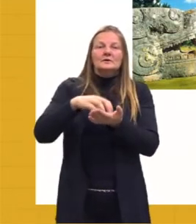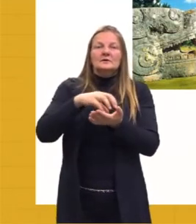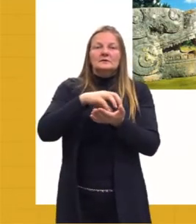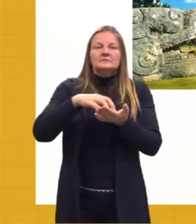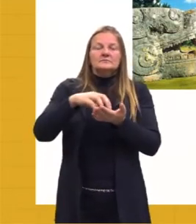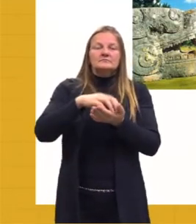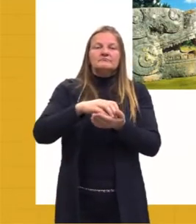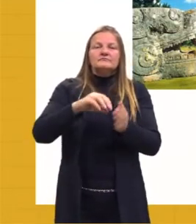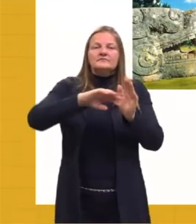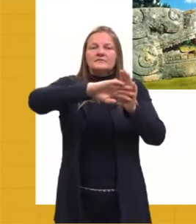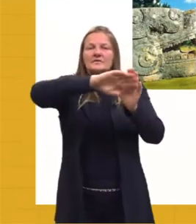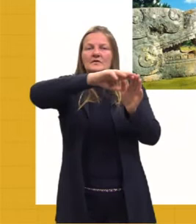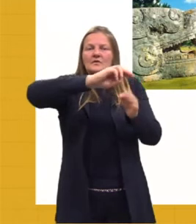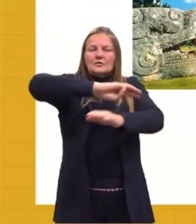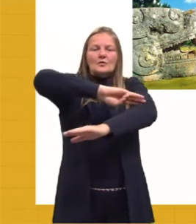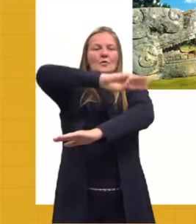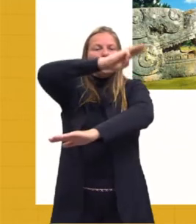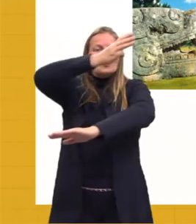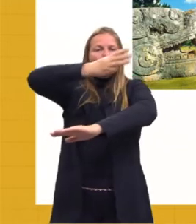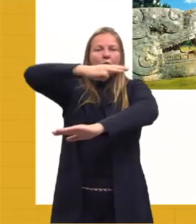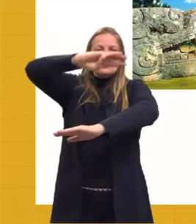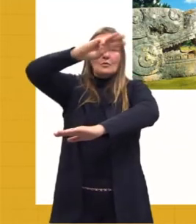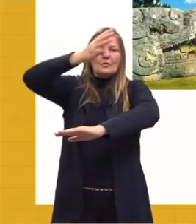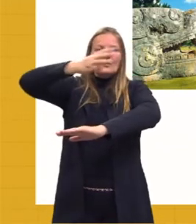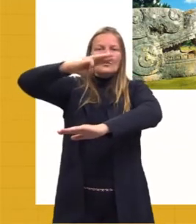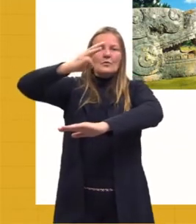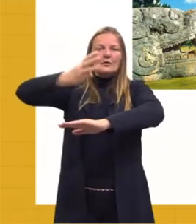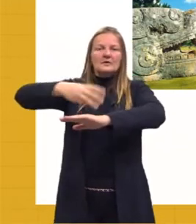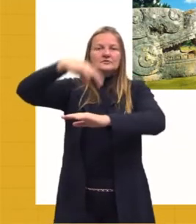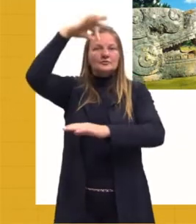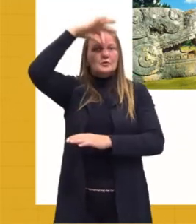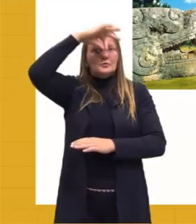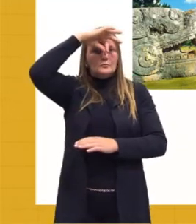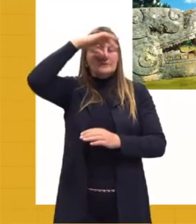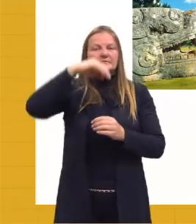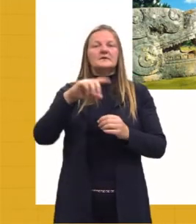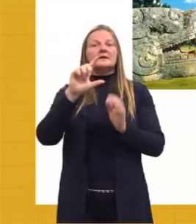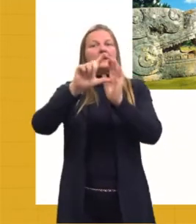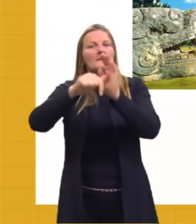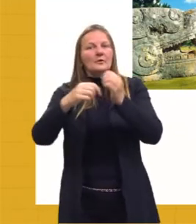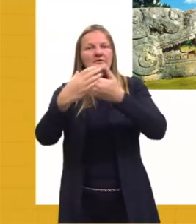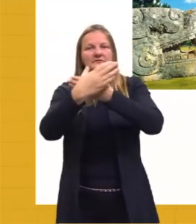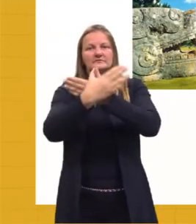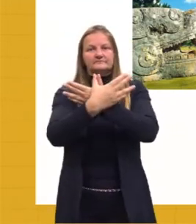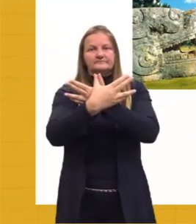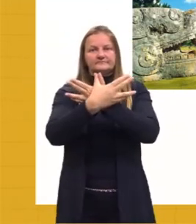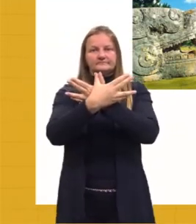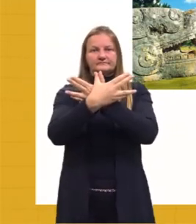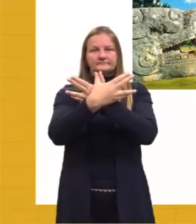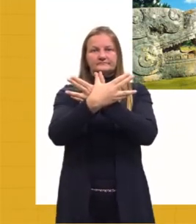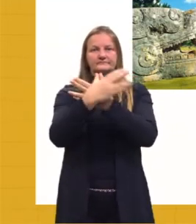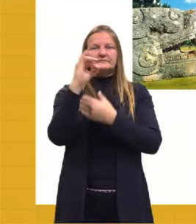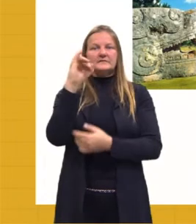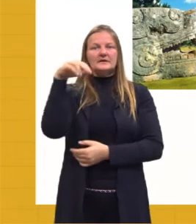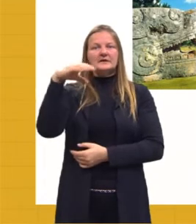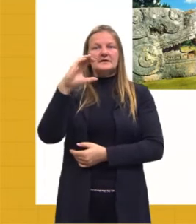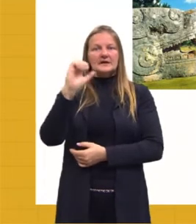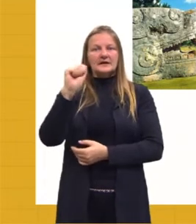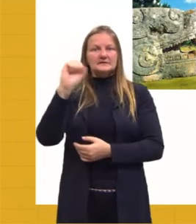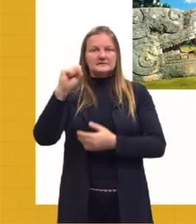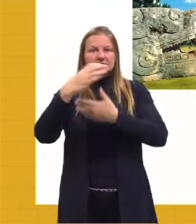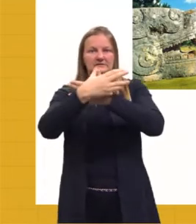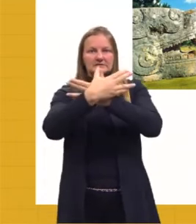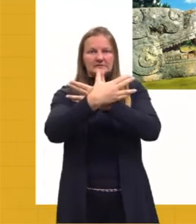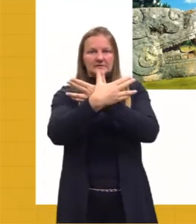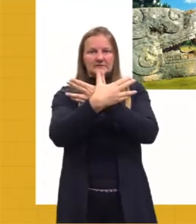região da Andina, no Peru, os incas. Então, nós temos aqui uma imagem